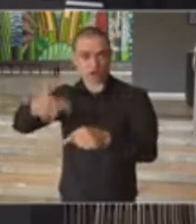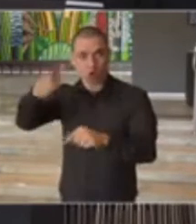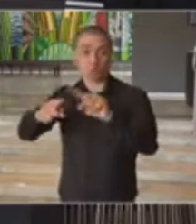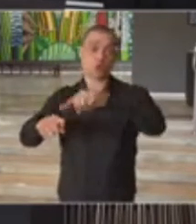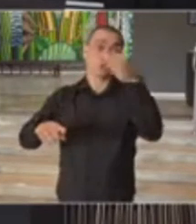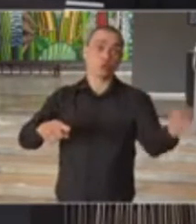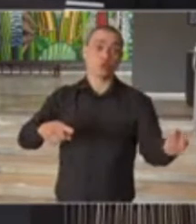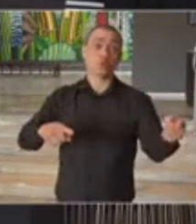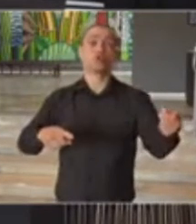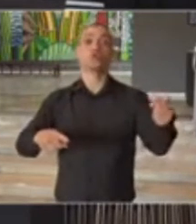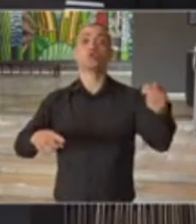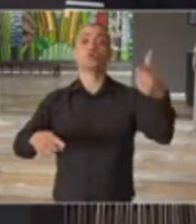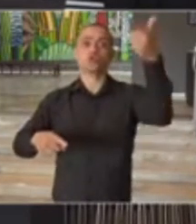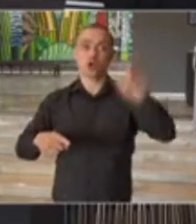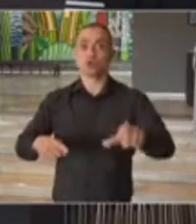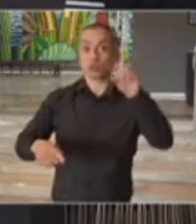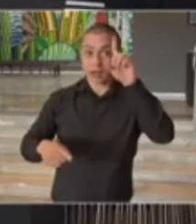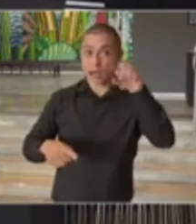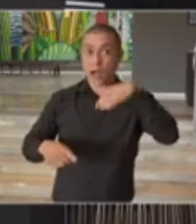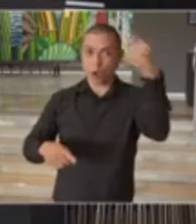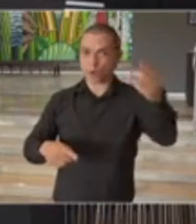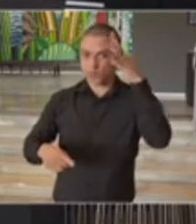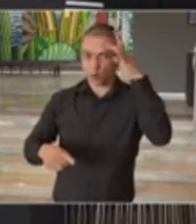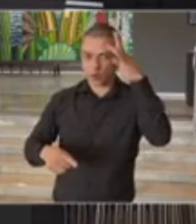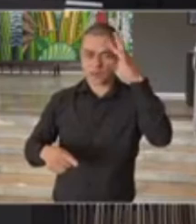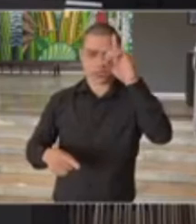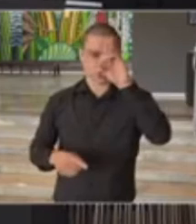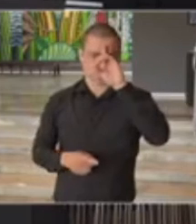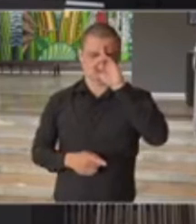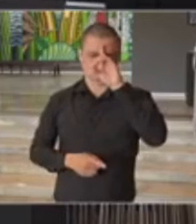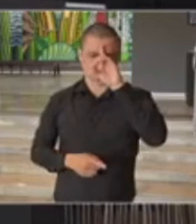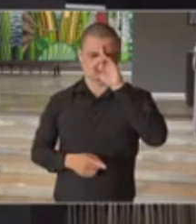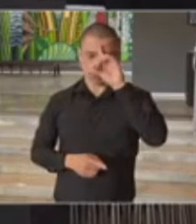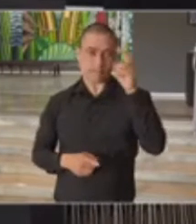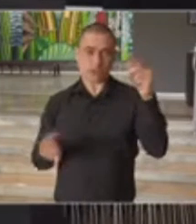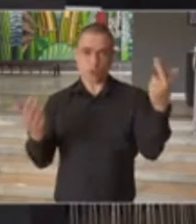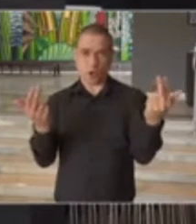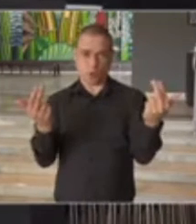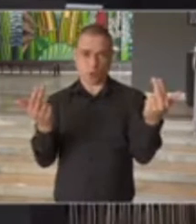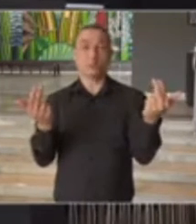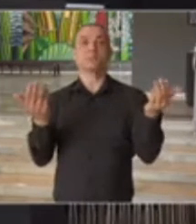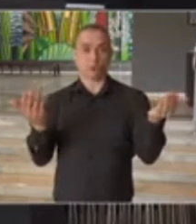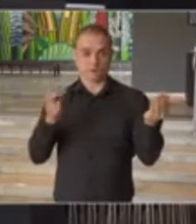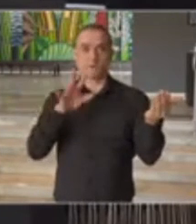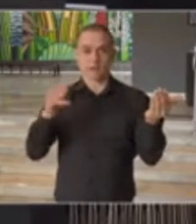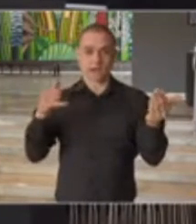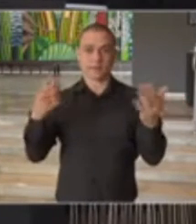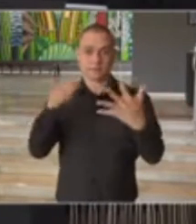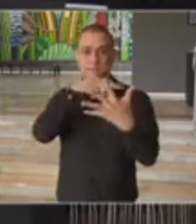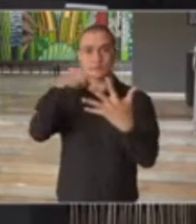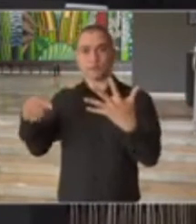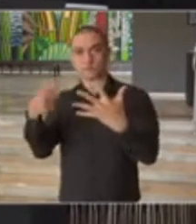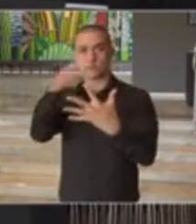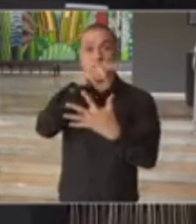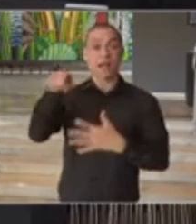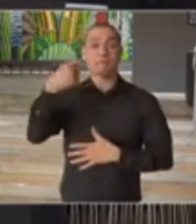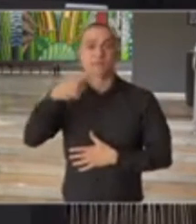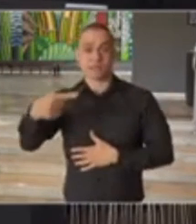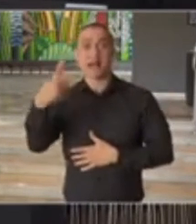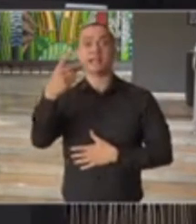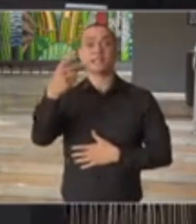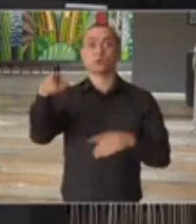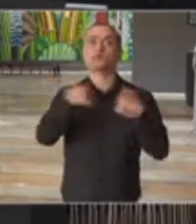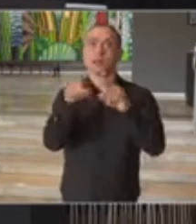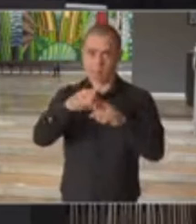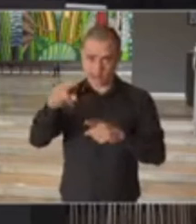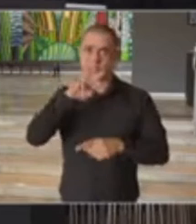para a sequência desse processo na próxima quarta-feira, da mesma forma. Então teremos progressão nessa primeira semana e na segunda